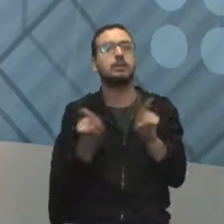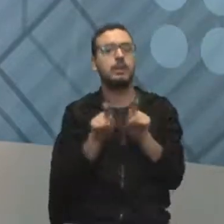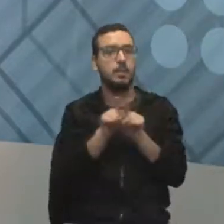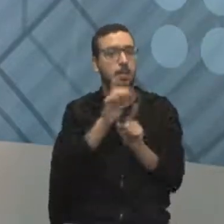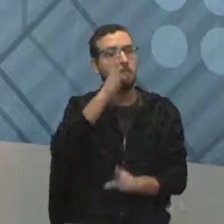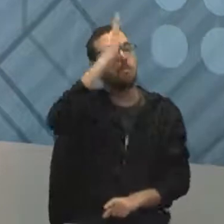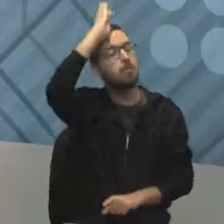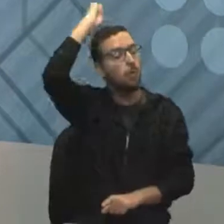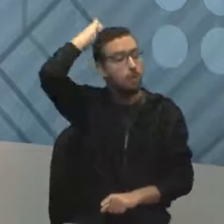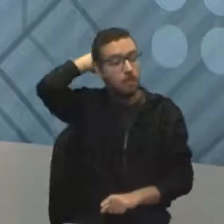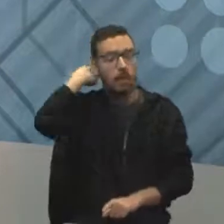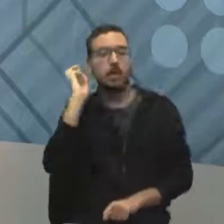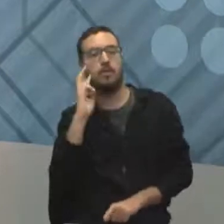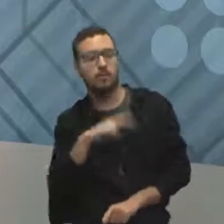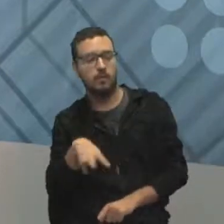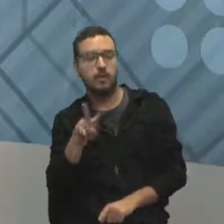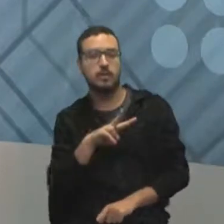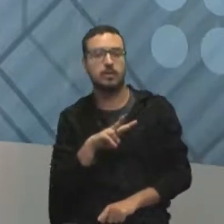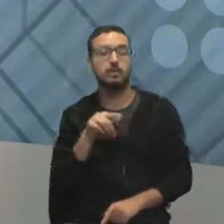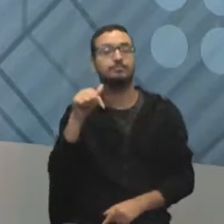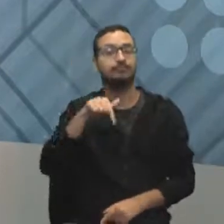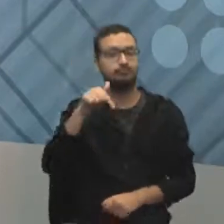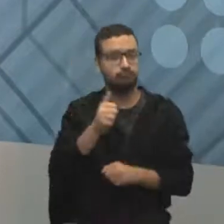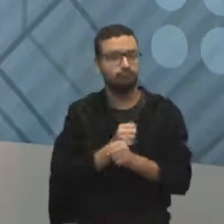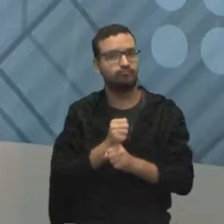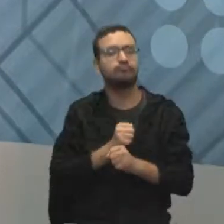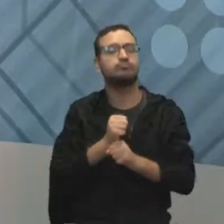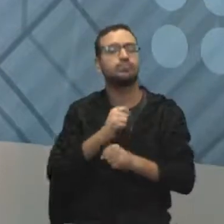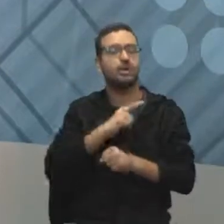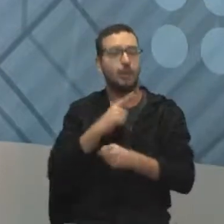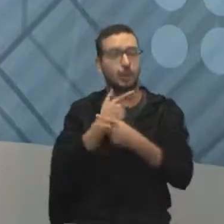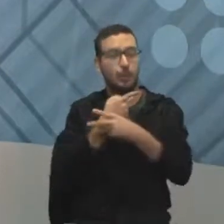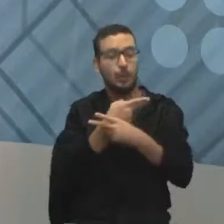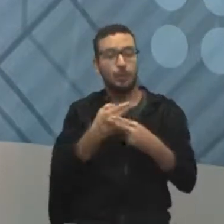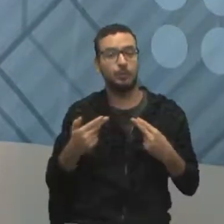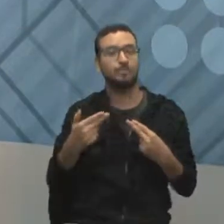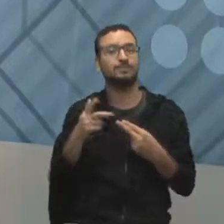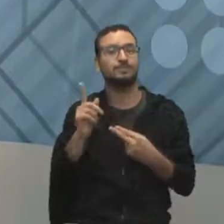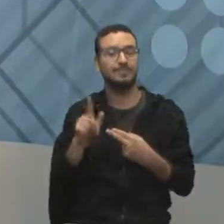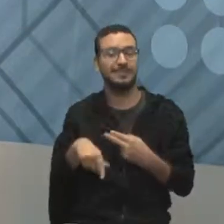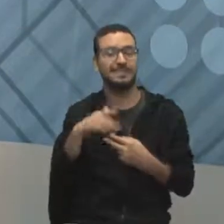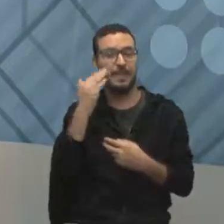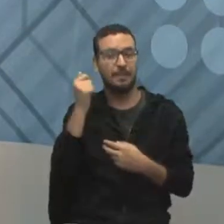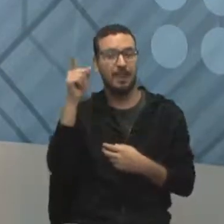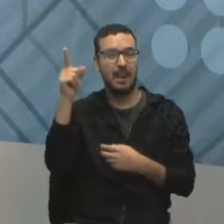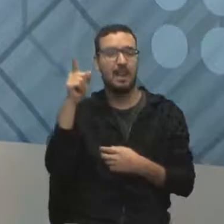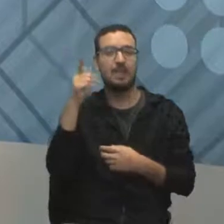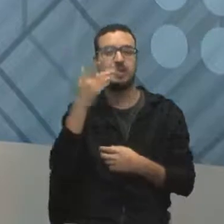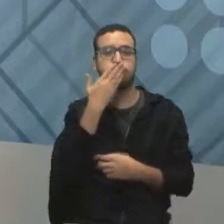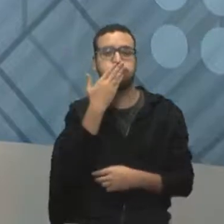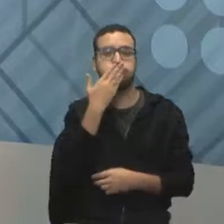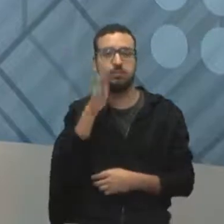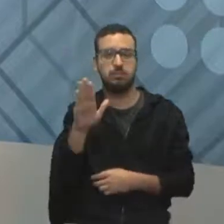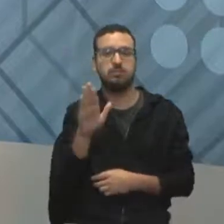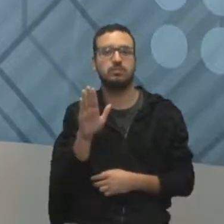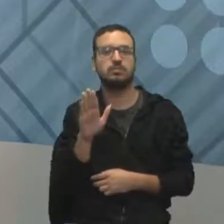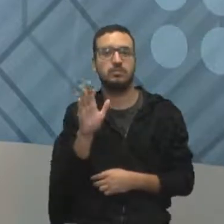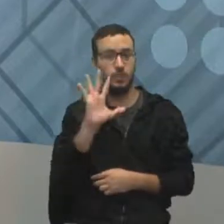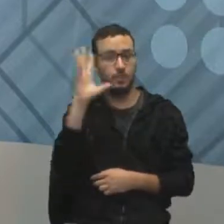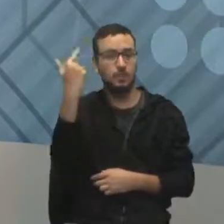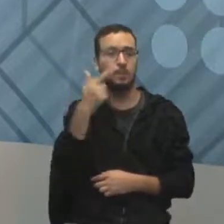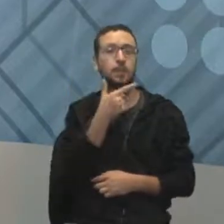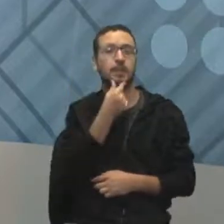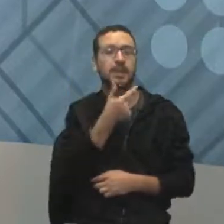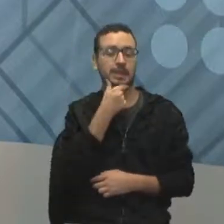o aval. Esse ano, nós tivemos uma tragédia muito grande com aqueles meninos do time de futebol. E, alguns anos atrás, vocês se